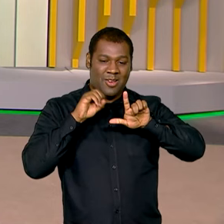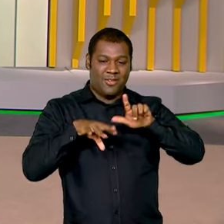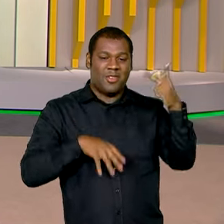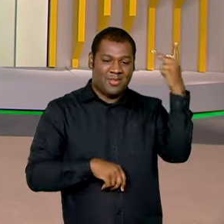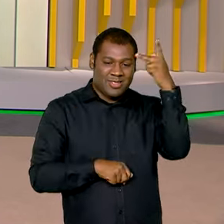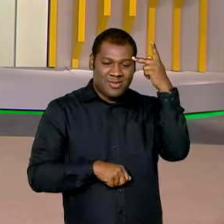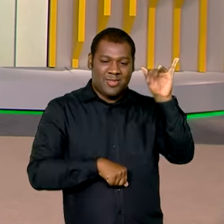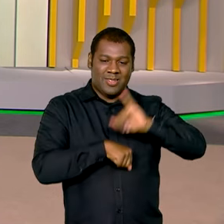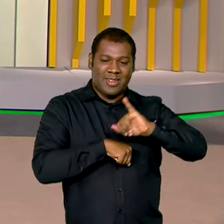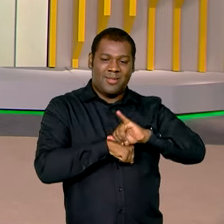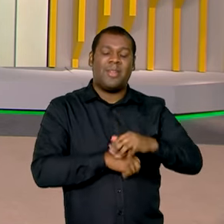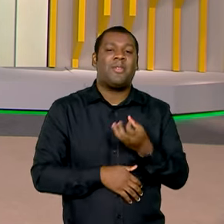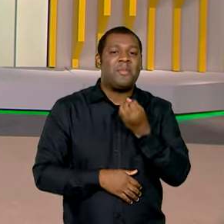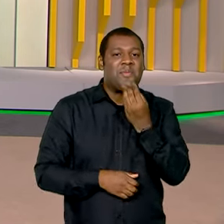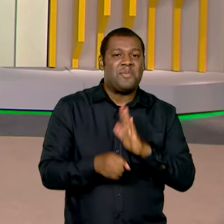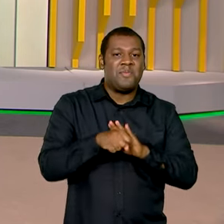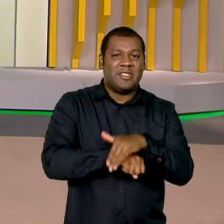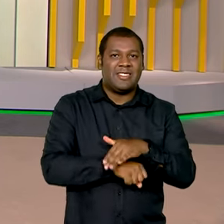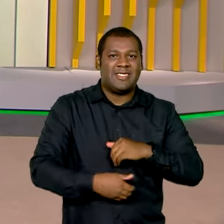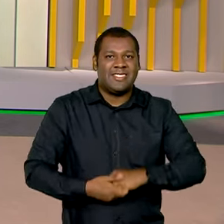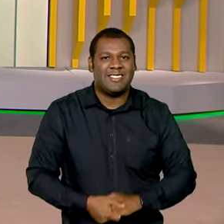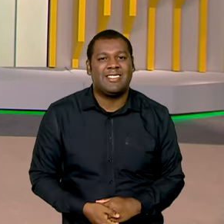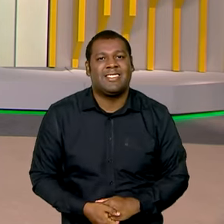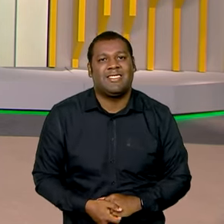São Paulo. Não é isso, Vanessa? Boa noite para você.